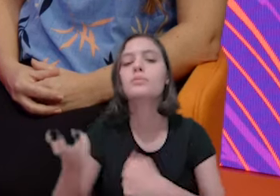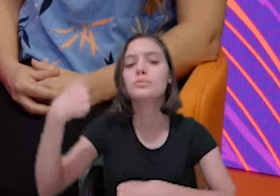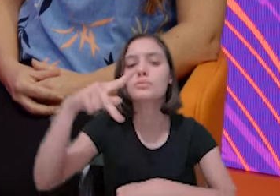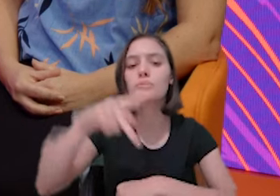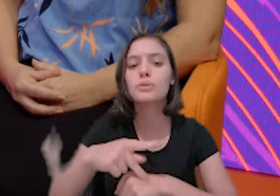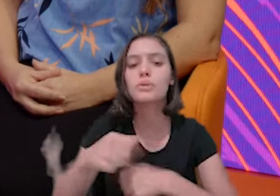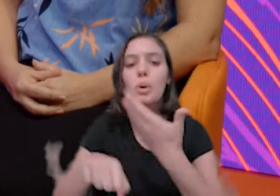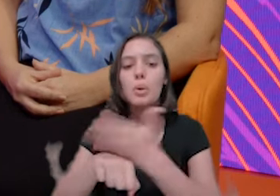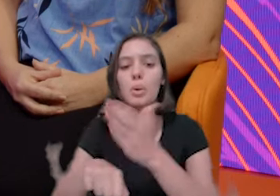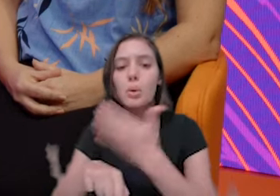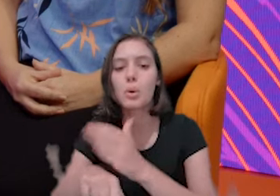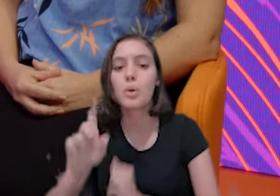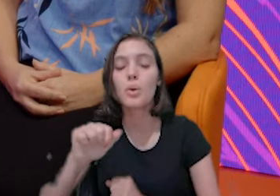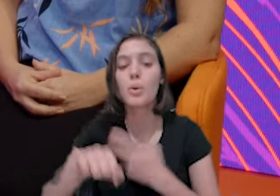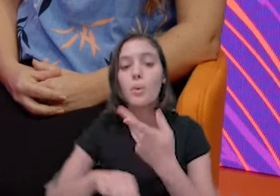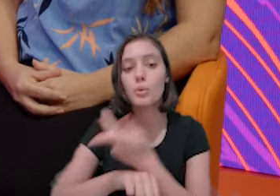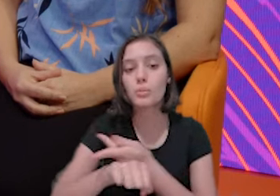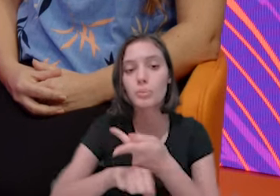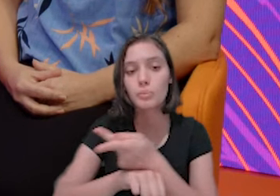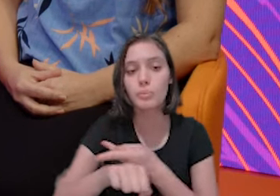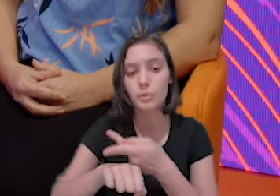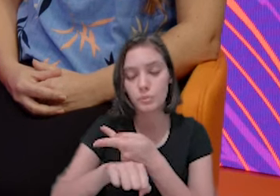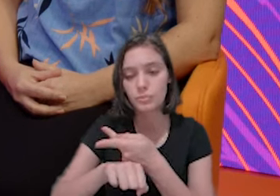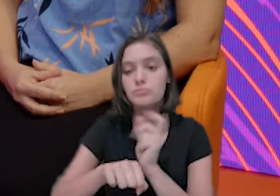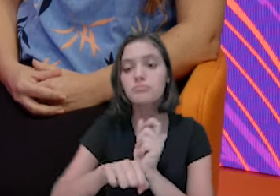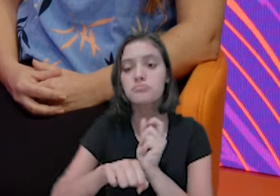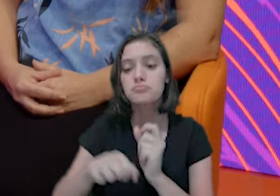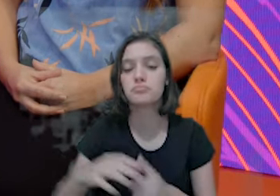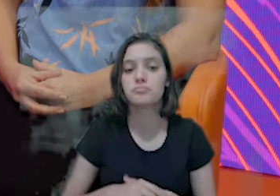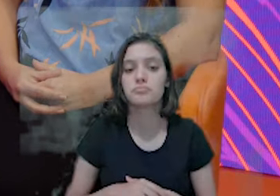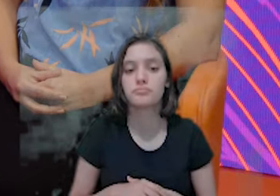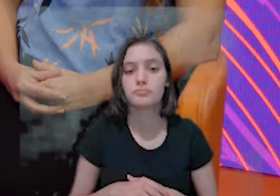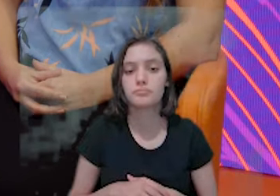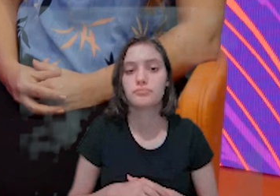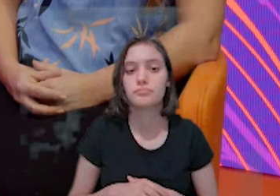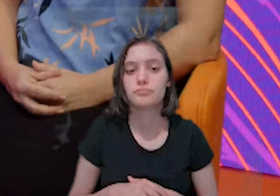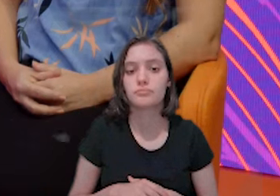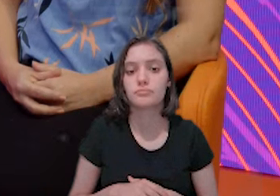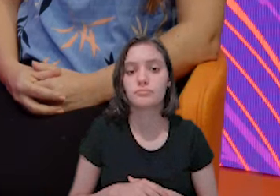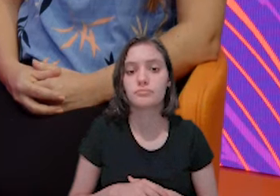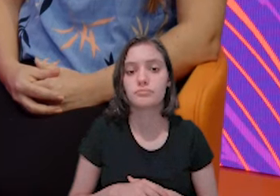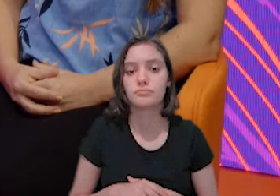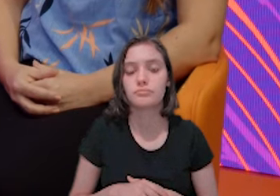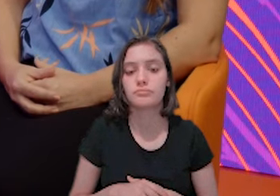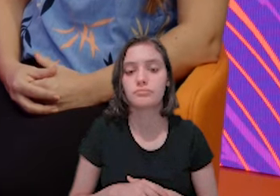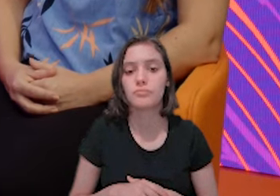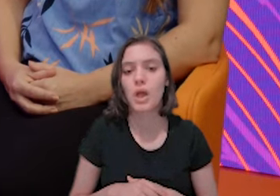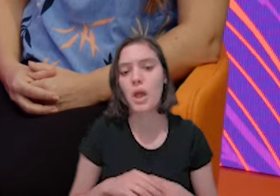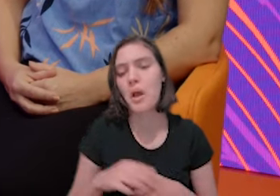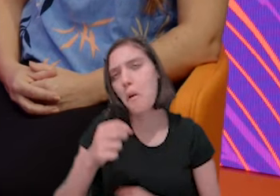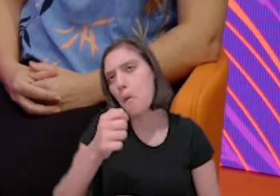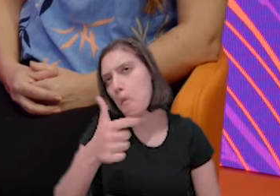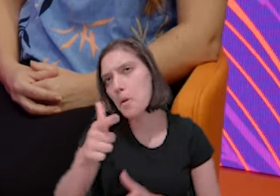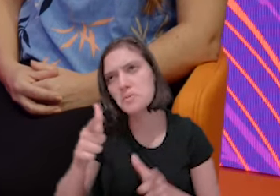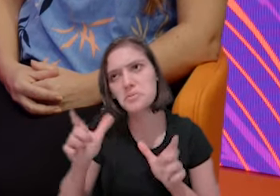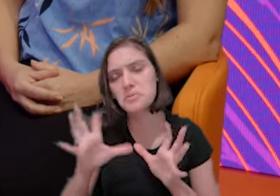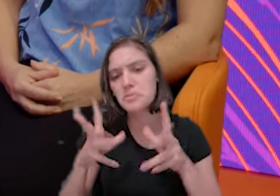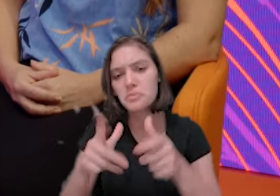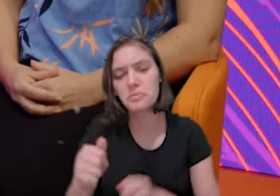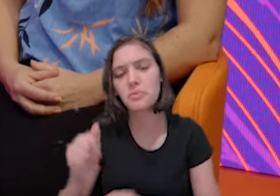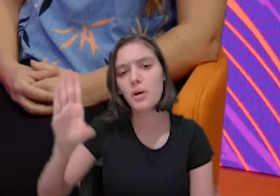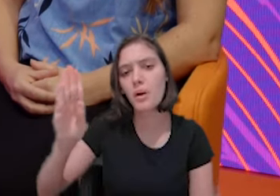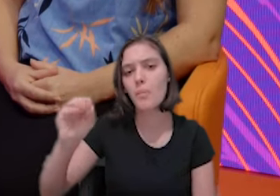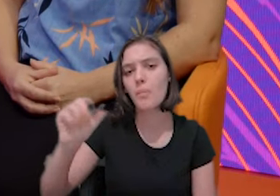Centro de Imigrantes são a maioria, né, boliviano, peru, paraguai, são de origem latina.